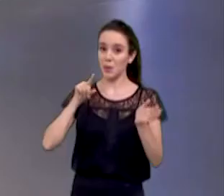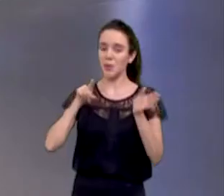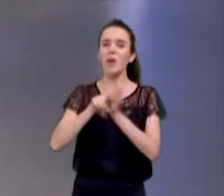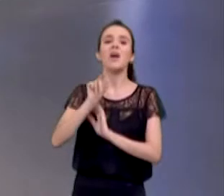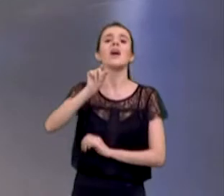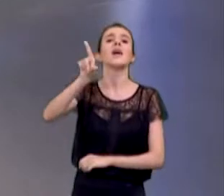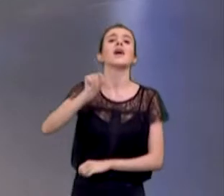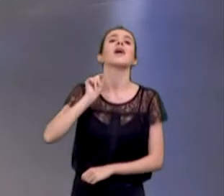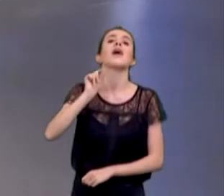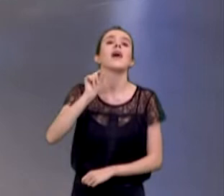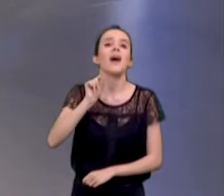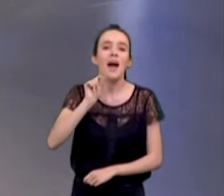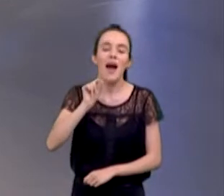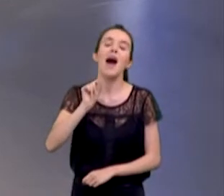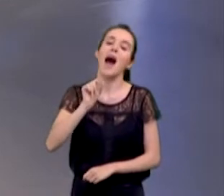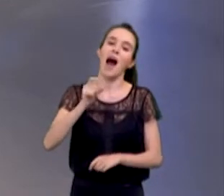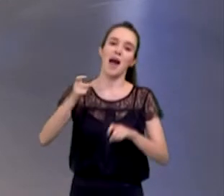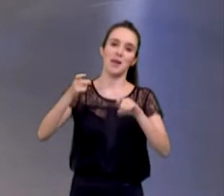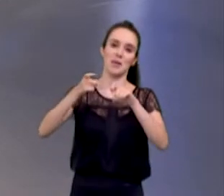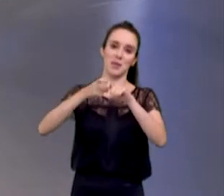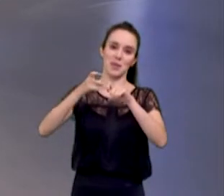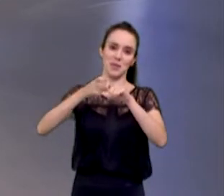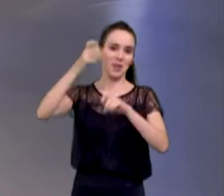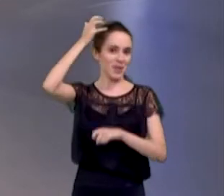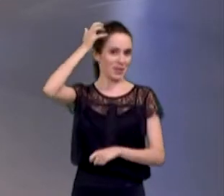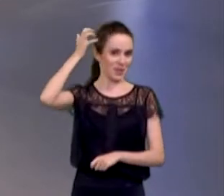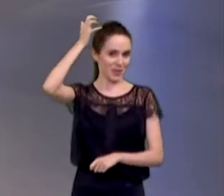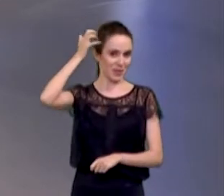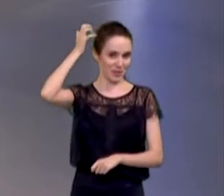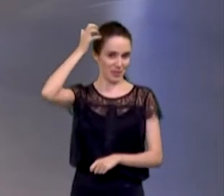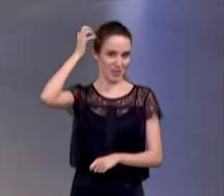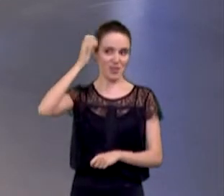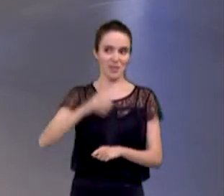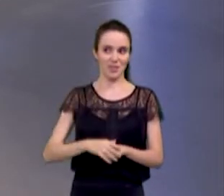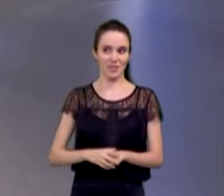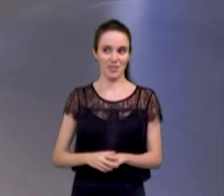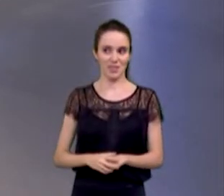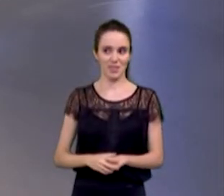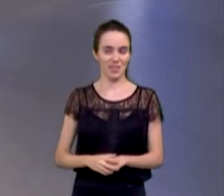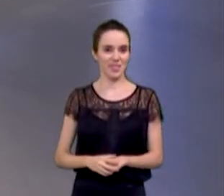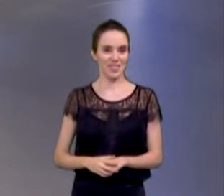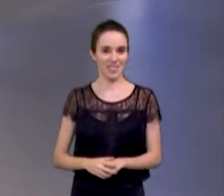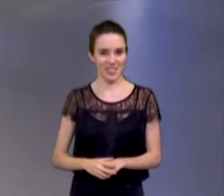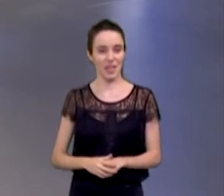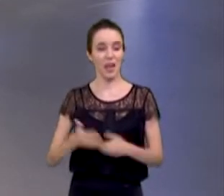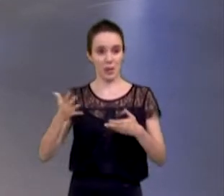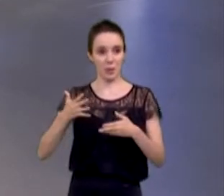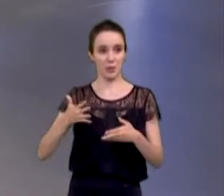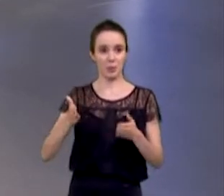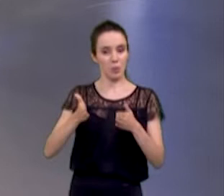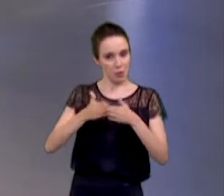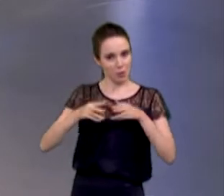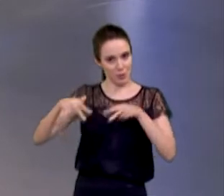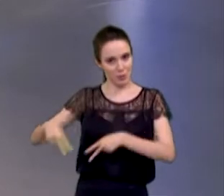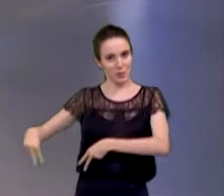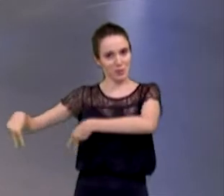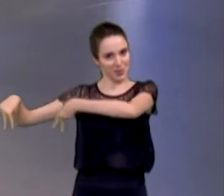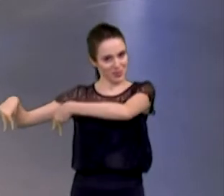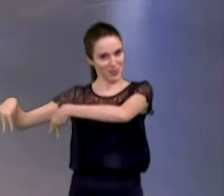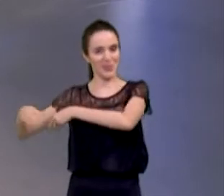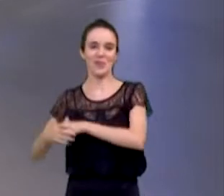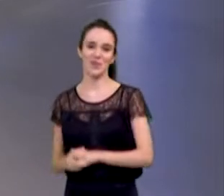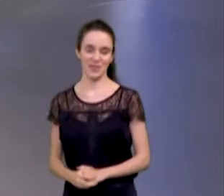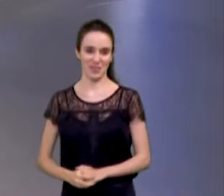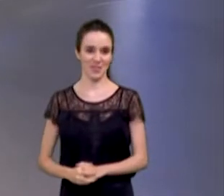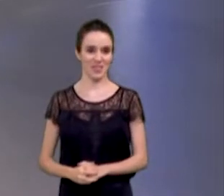candidato? Doutor Constantino. Doutor Constantino Cury, peço que o senhor venha aqui aos púlpitos do lado direito. Doutor Cury, do PSB, vai responder.